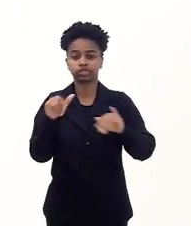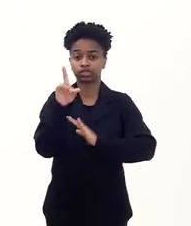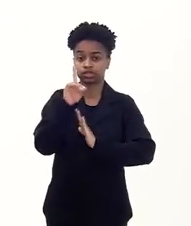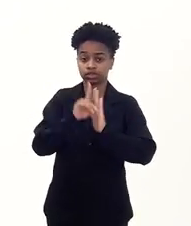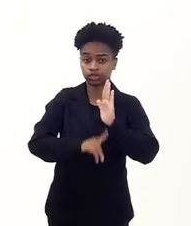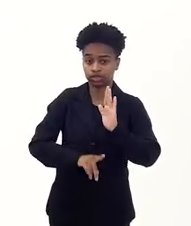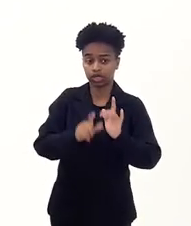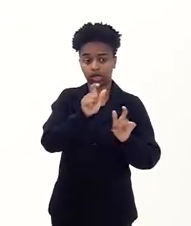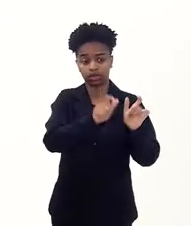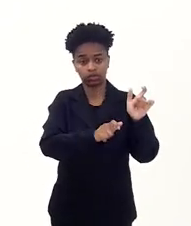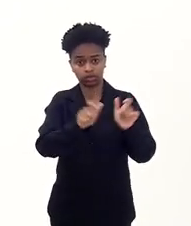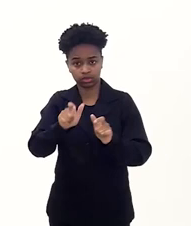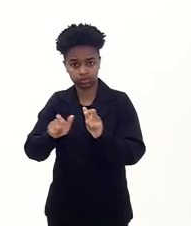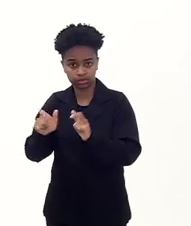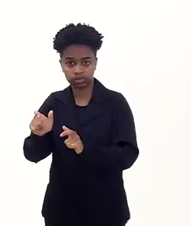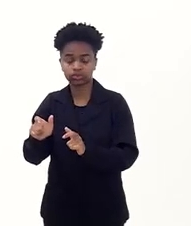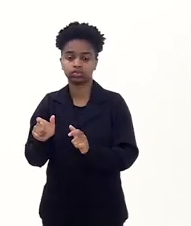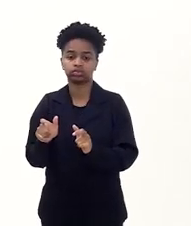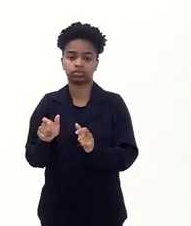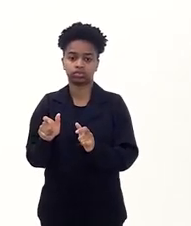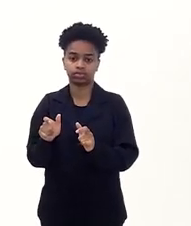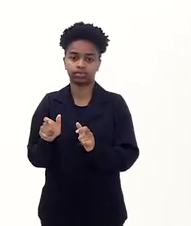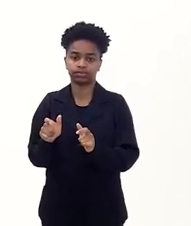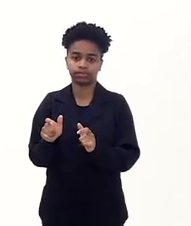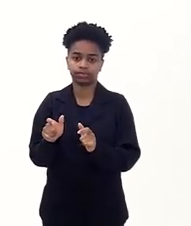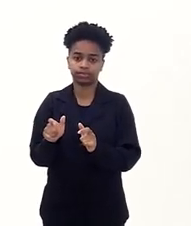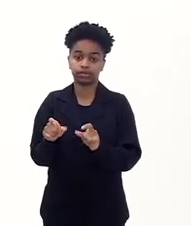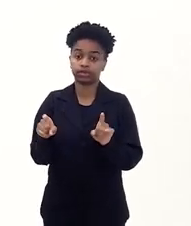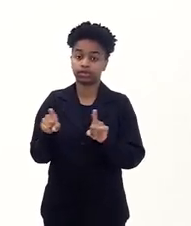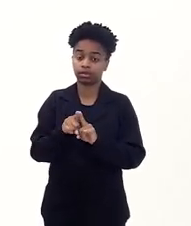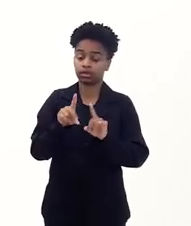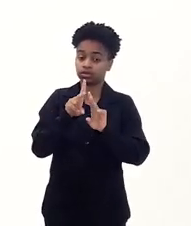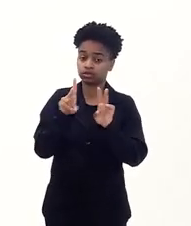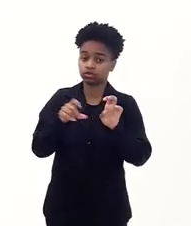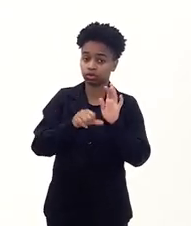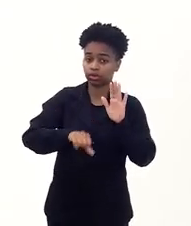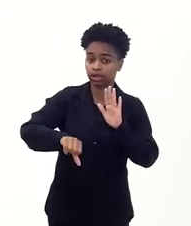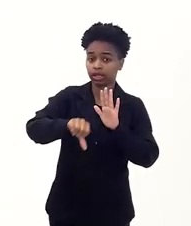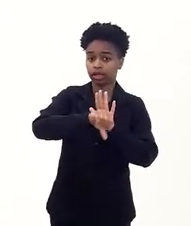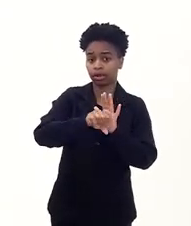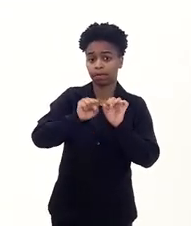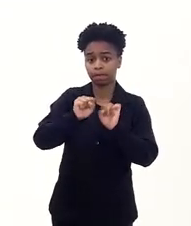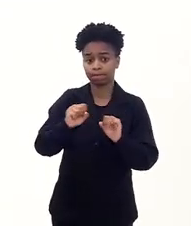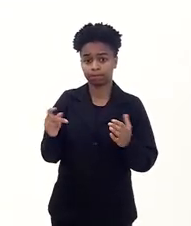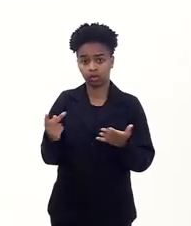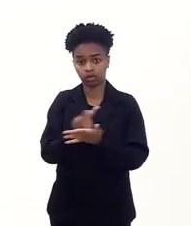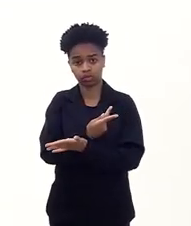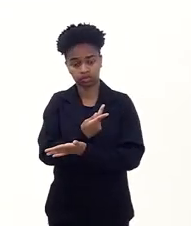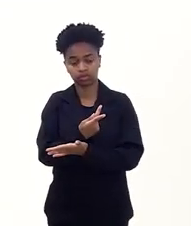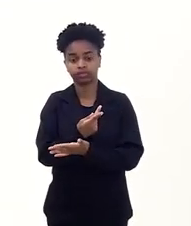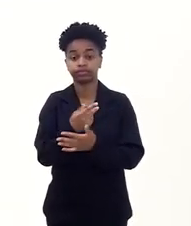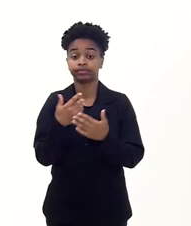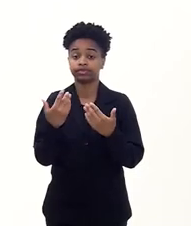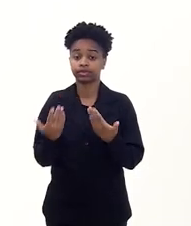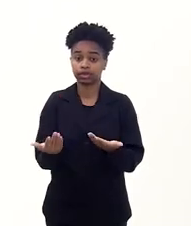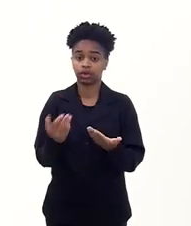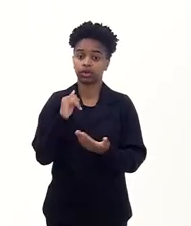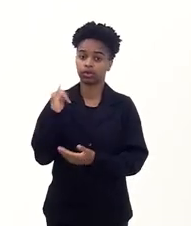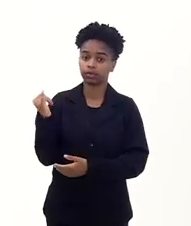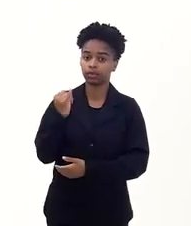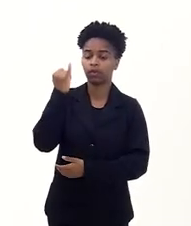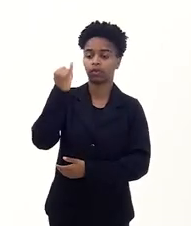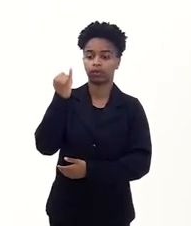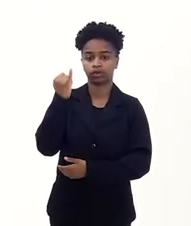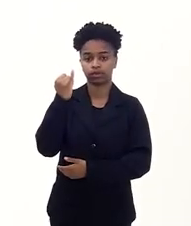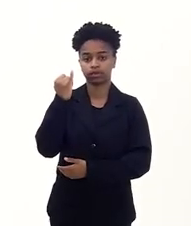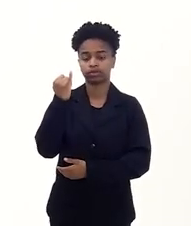dos direitos das pessoas, dos crimes que podem ocorrer. Então, é